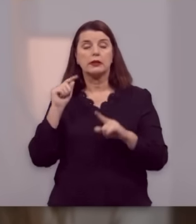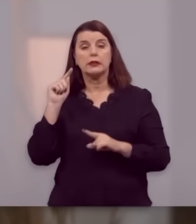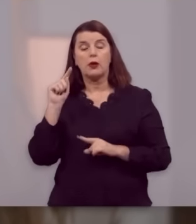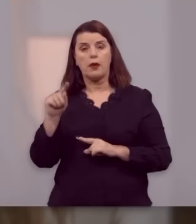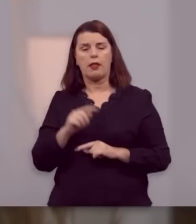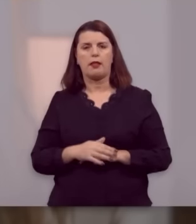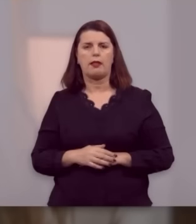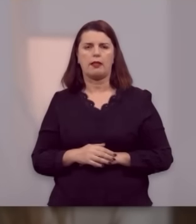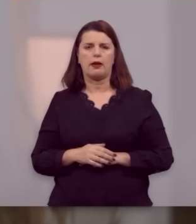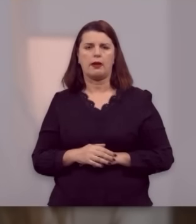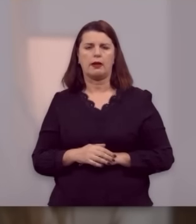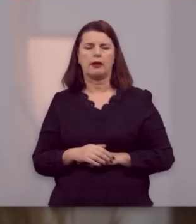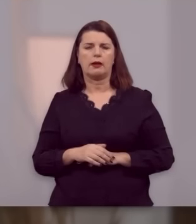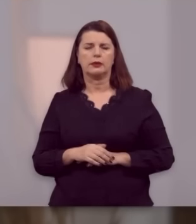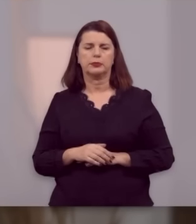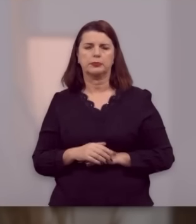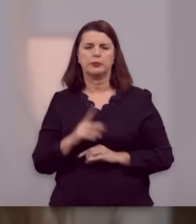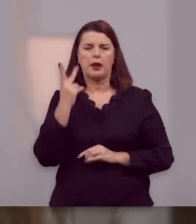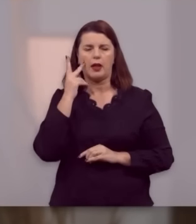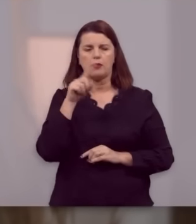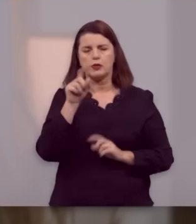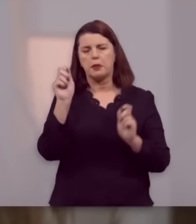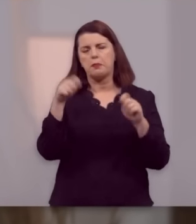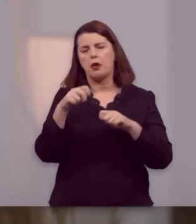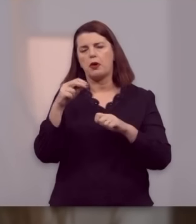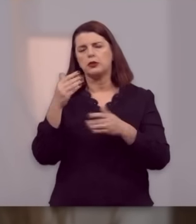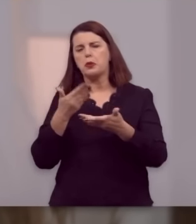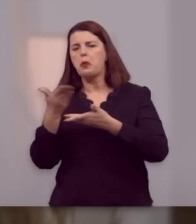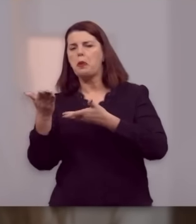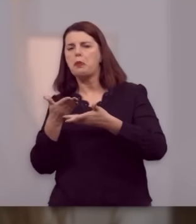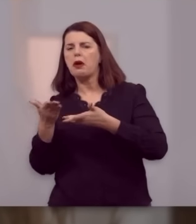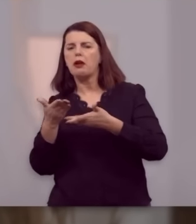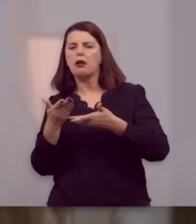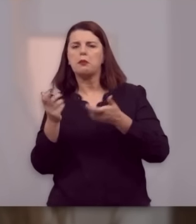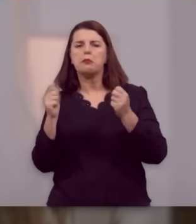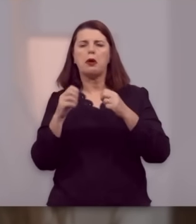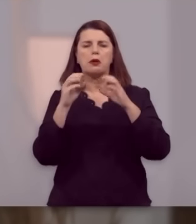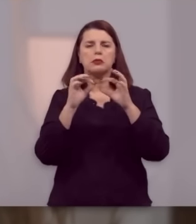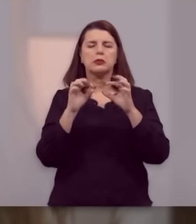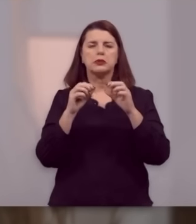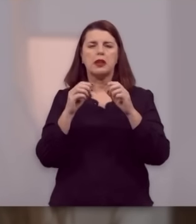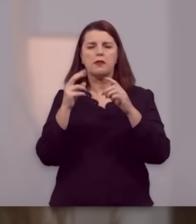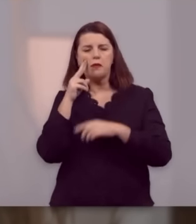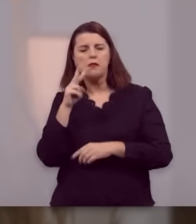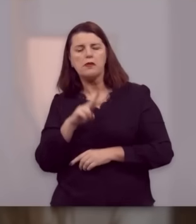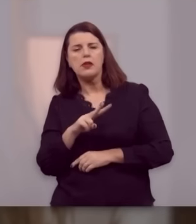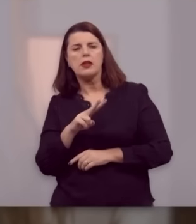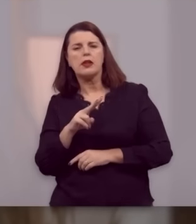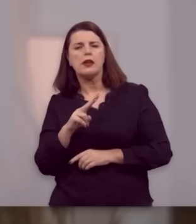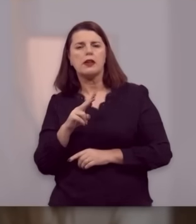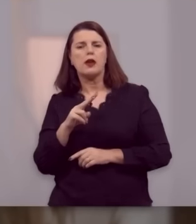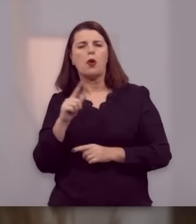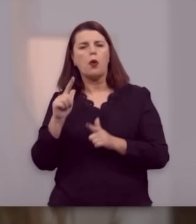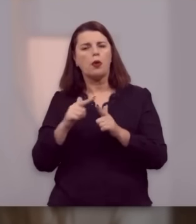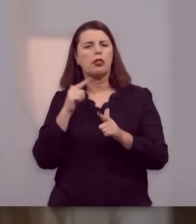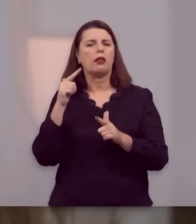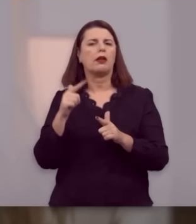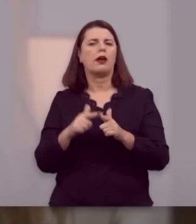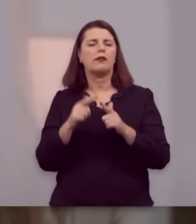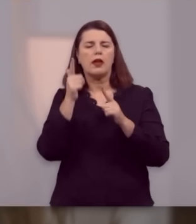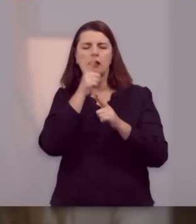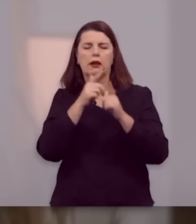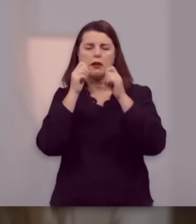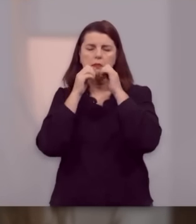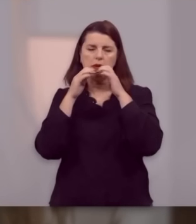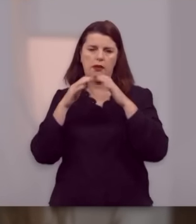já foram transmitidas aqui estão disponíveis lá para você poder compartilhar, para você poder assistir, assistir novamente